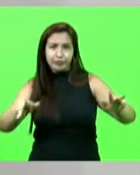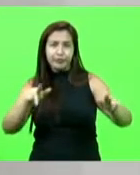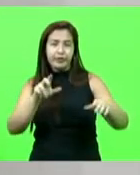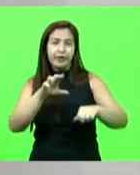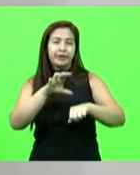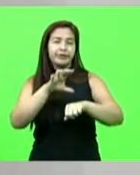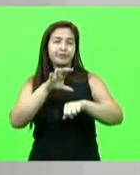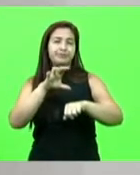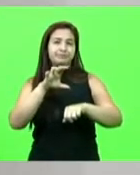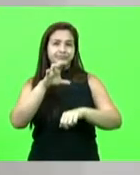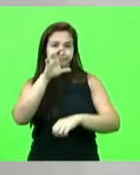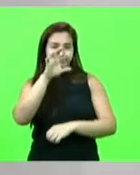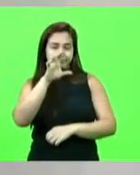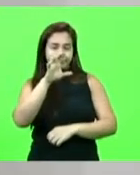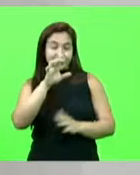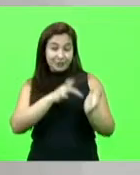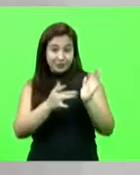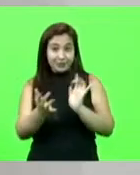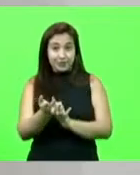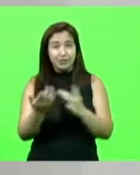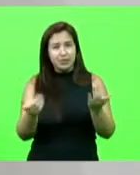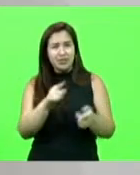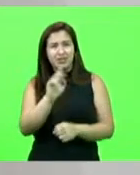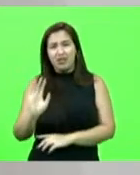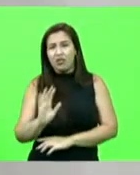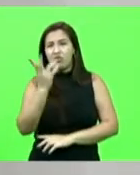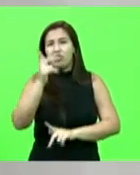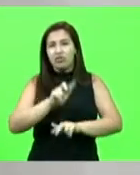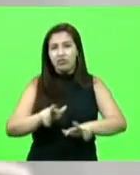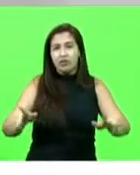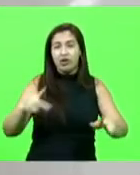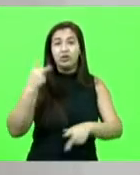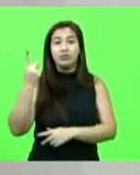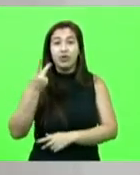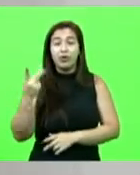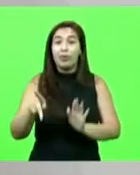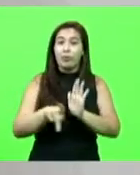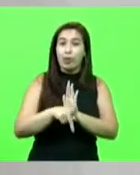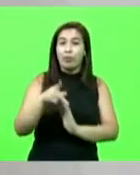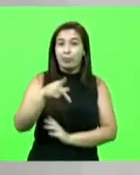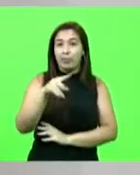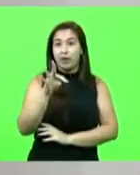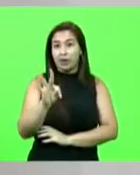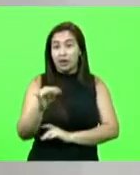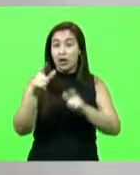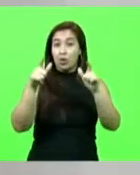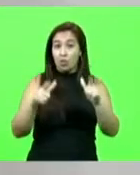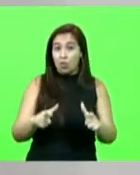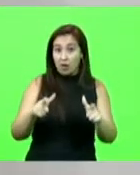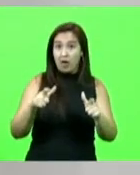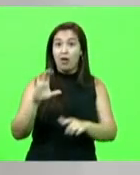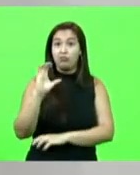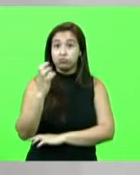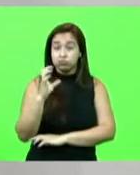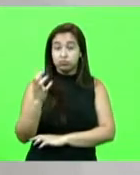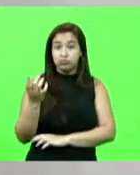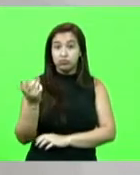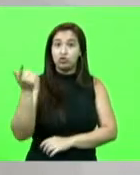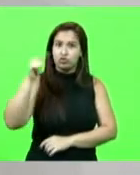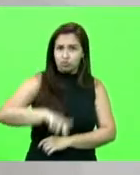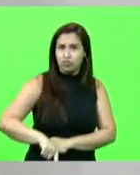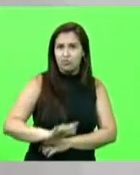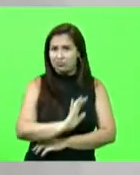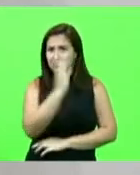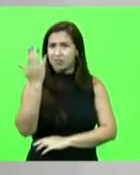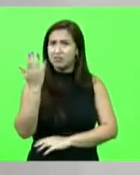episódios como esses, protagonizados por um vereador petista na cidade de Curitiba, não voltem a acontecer e que não